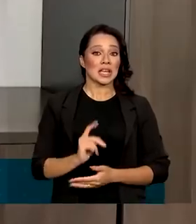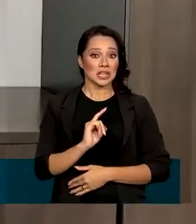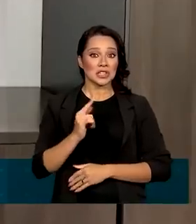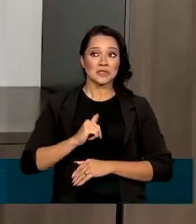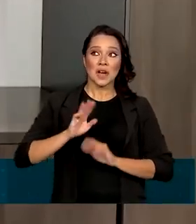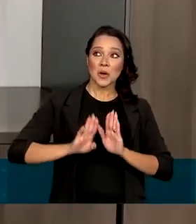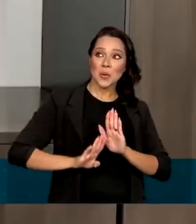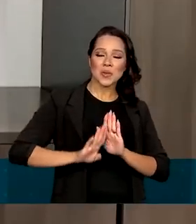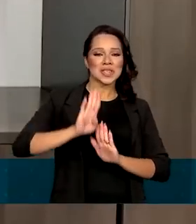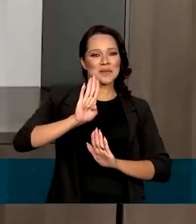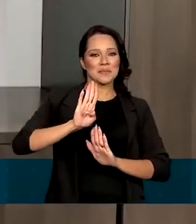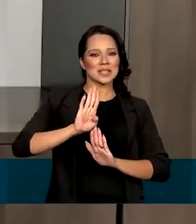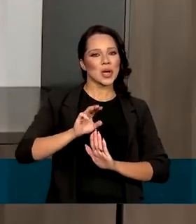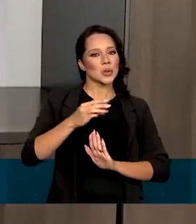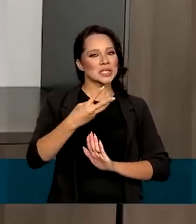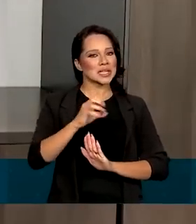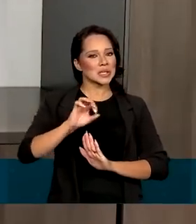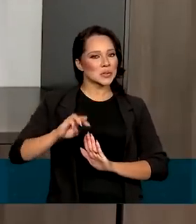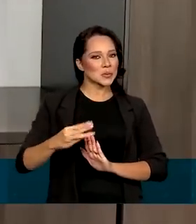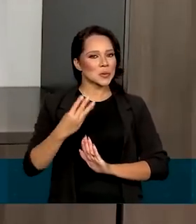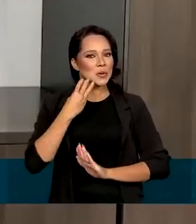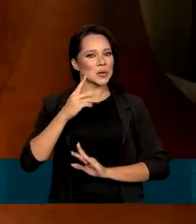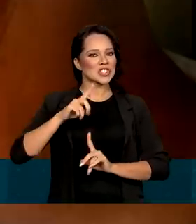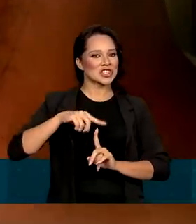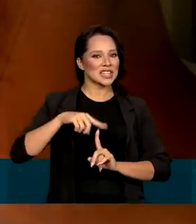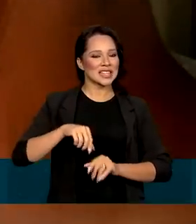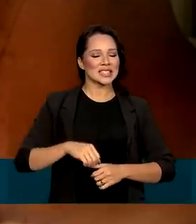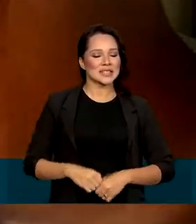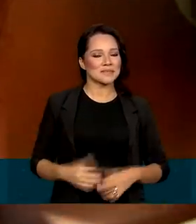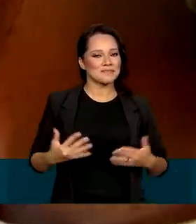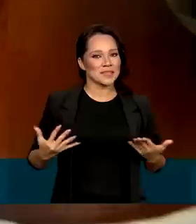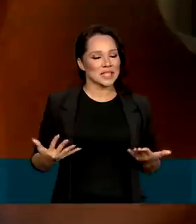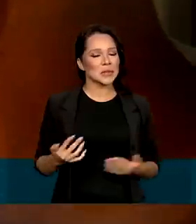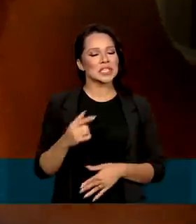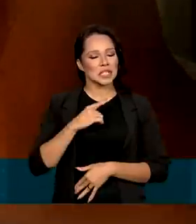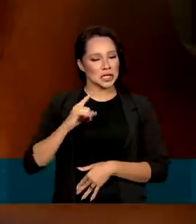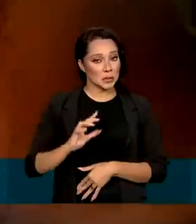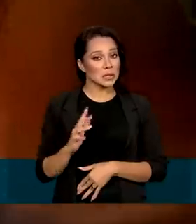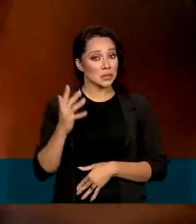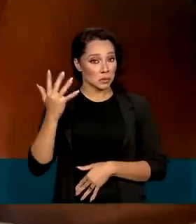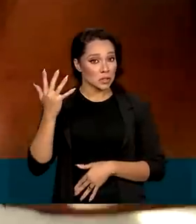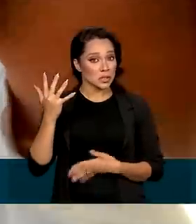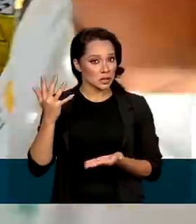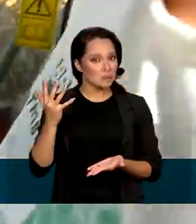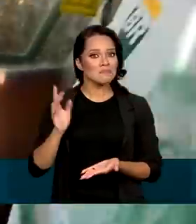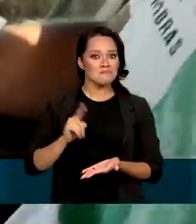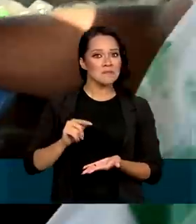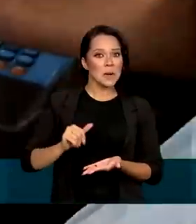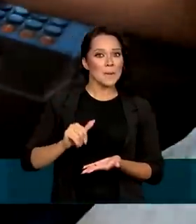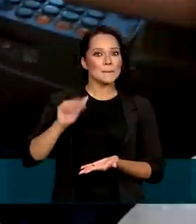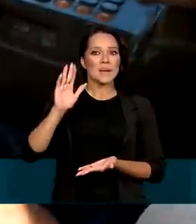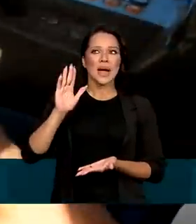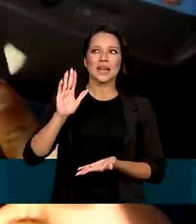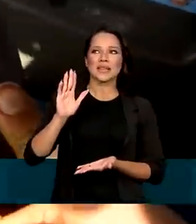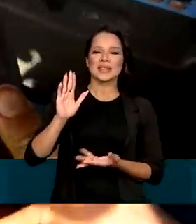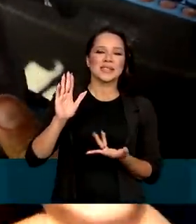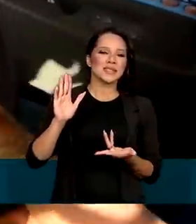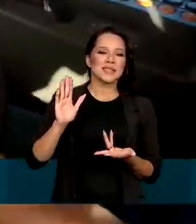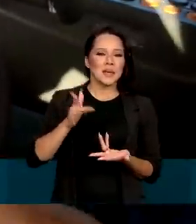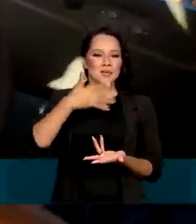ultrapassar os 300 milhões de toneladas. Então a gente tem uma situação que é cada vez mais